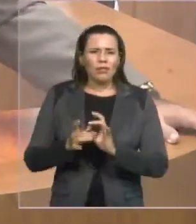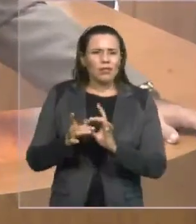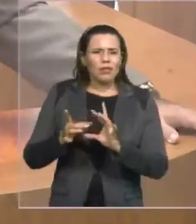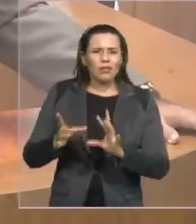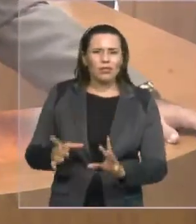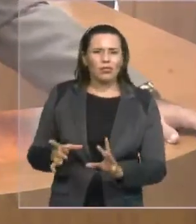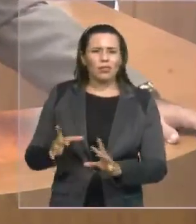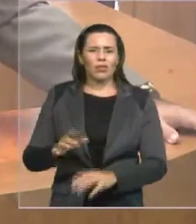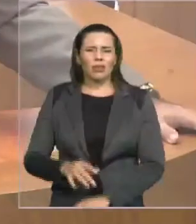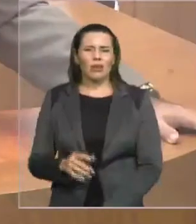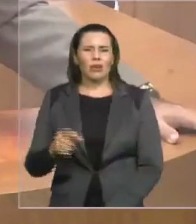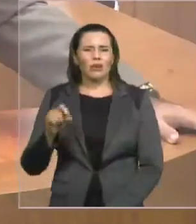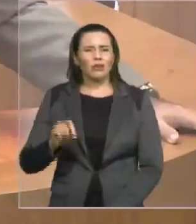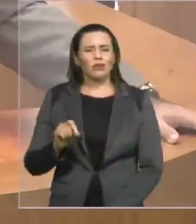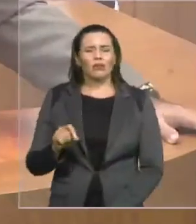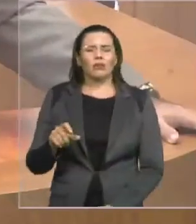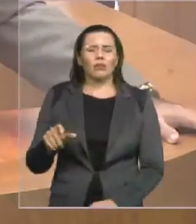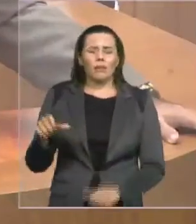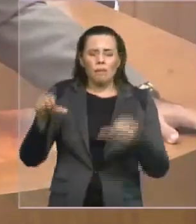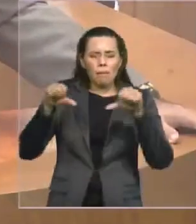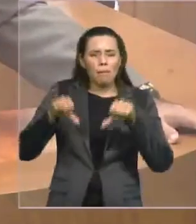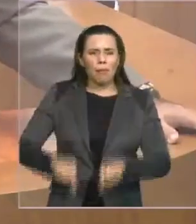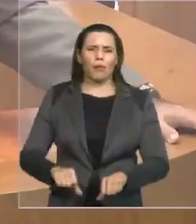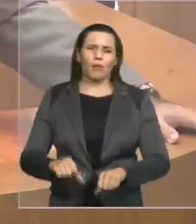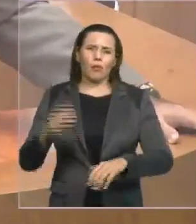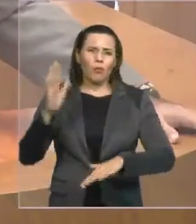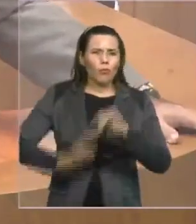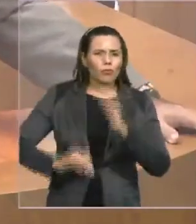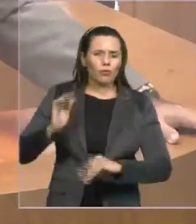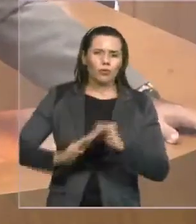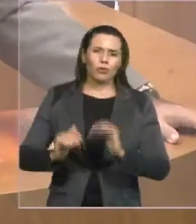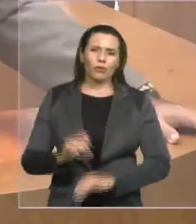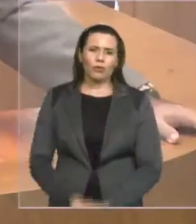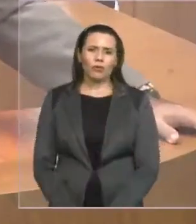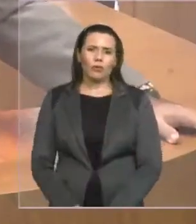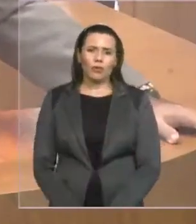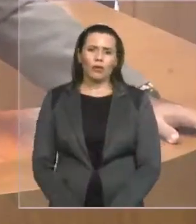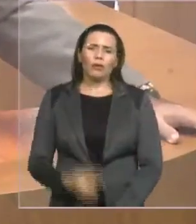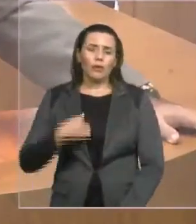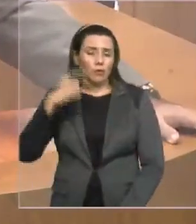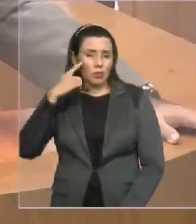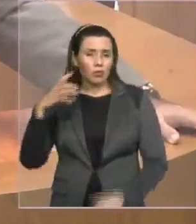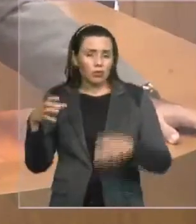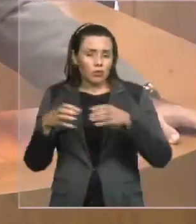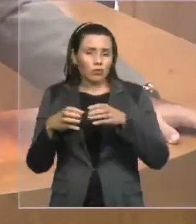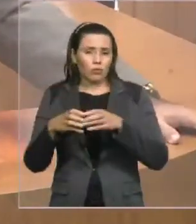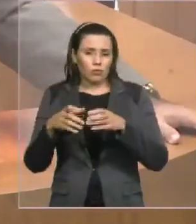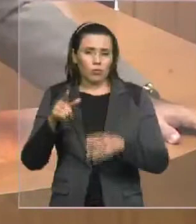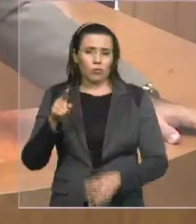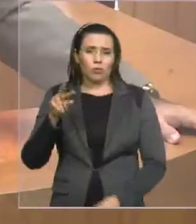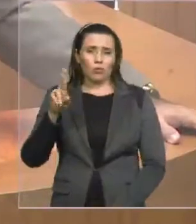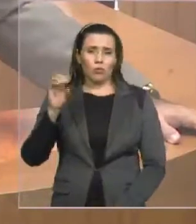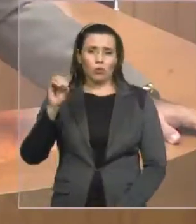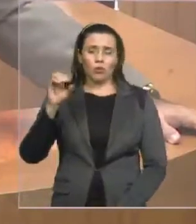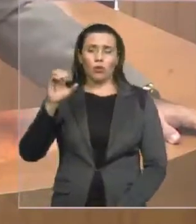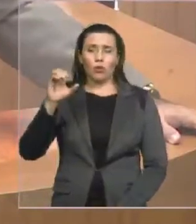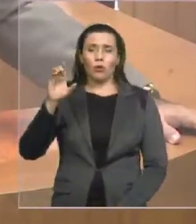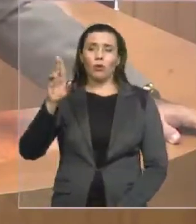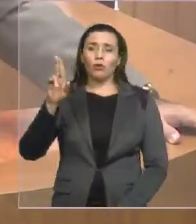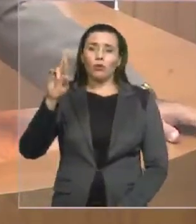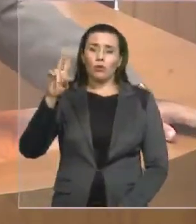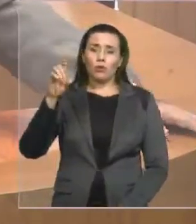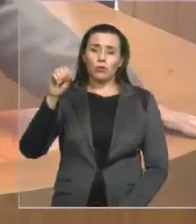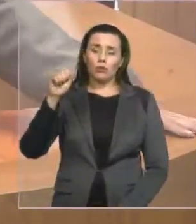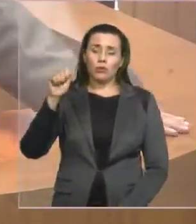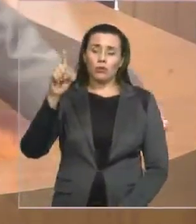legado que o procurador-geral vai deixar é perda para a carreira. Esse é o legado que o procurador-geral vai deixar. Então peço aqui,